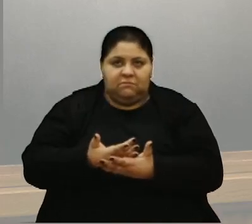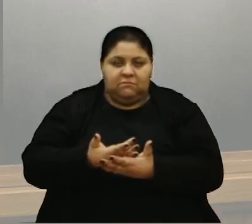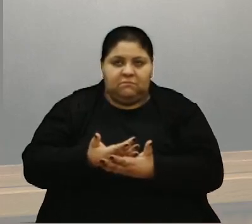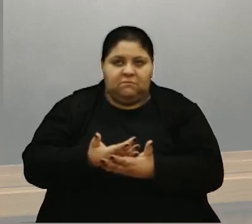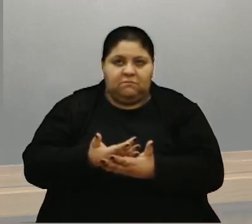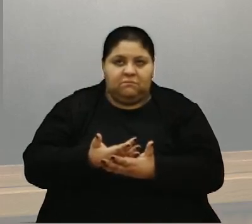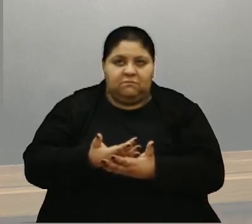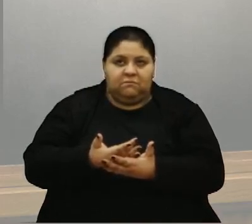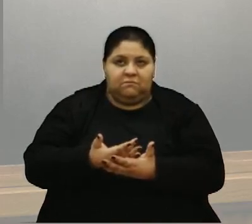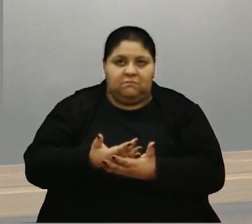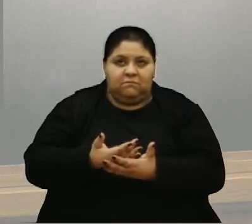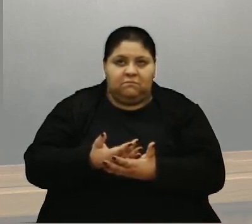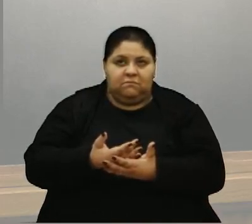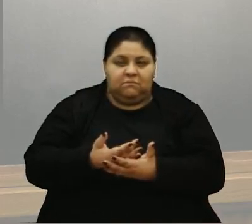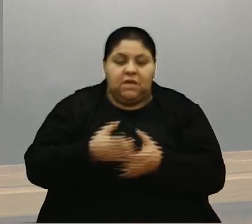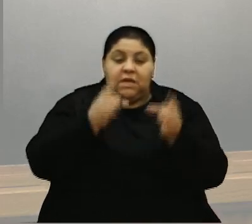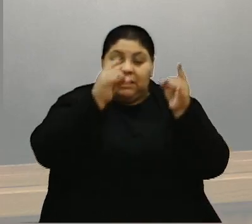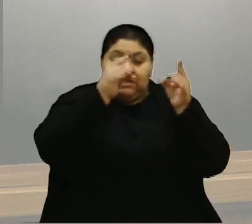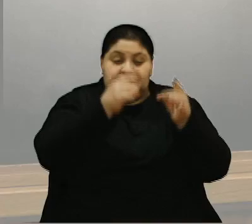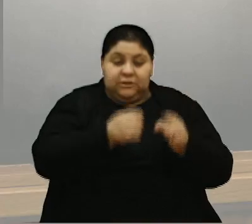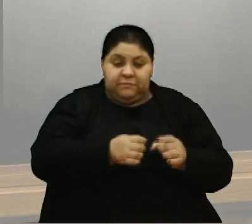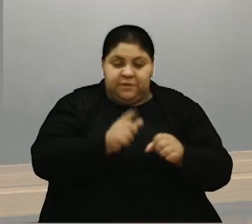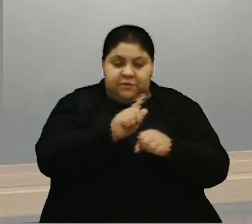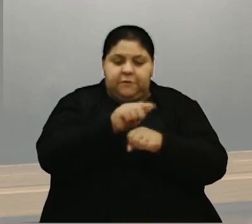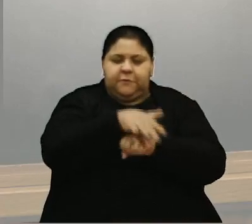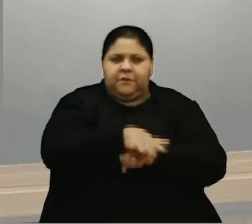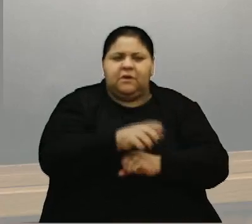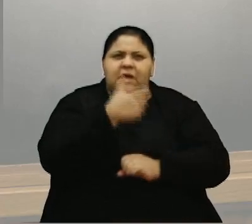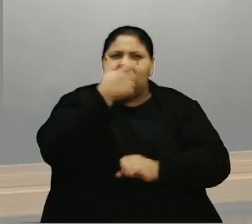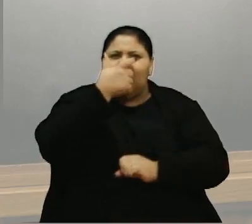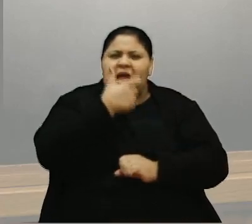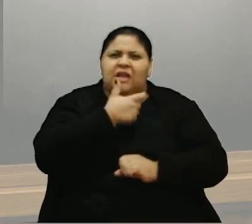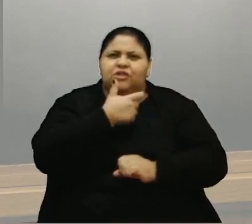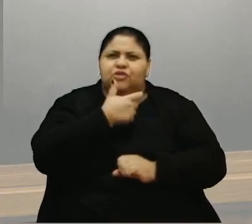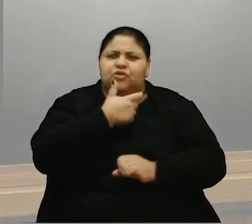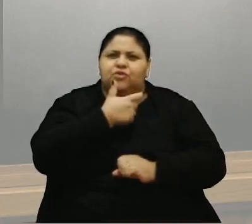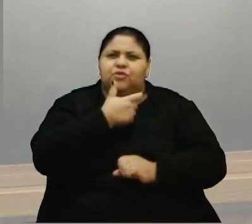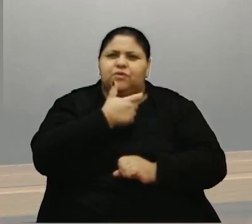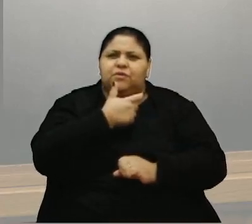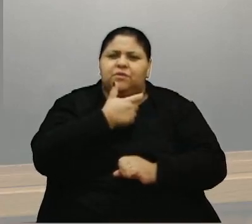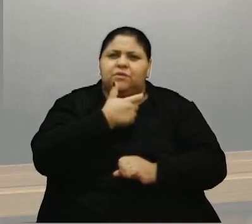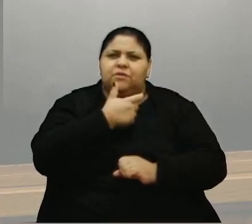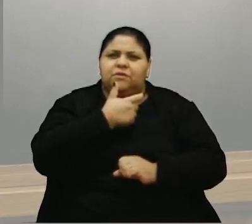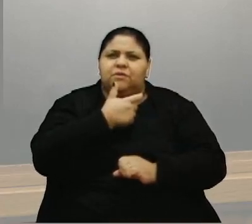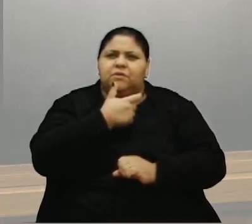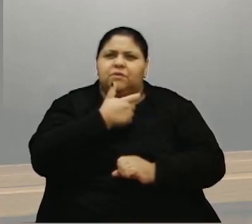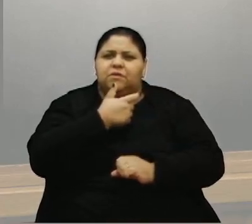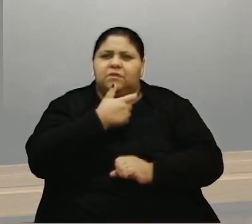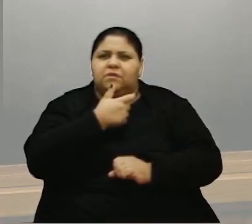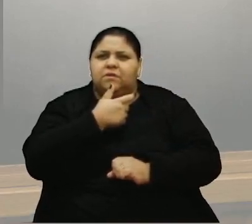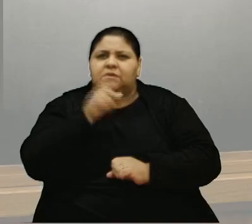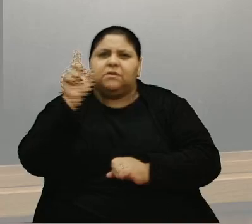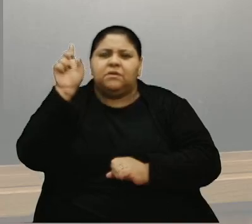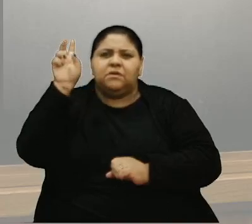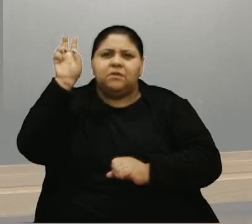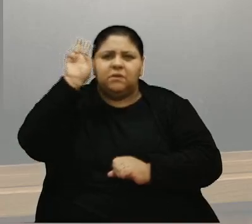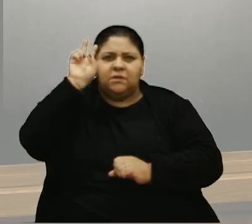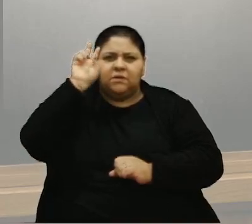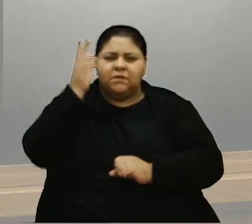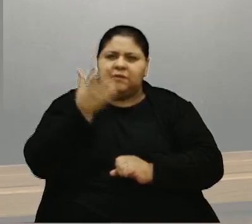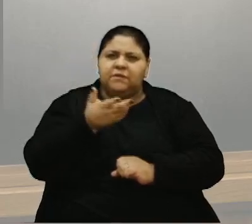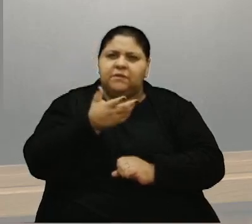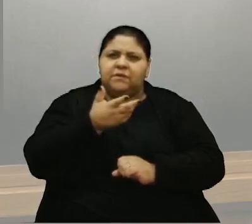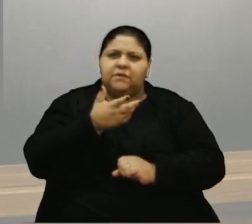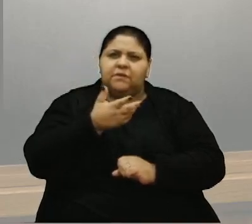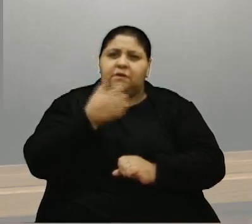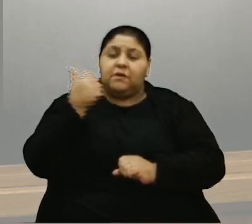Galópolis. Naquele dia, acho que foi na quinta mesmo, eu passei, a primeira vez que eu fui para